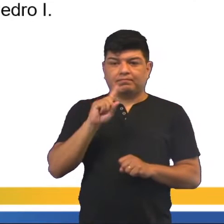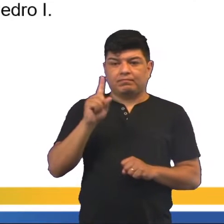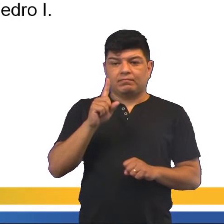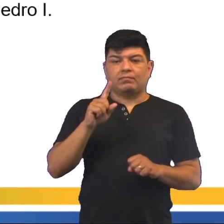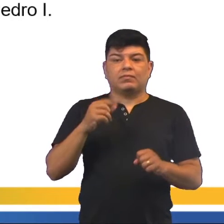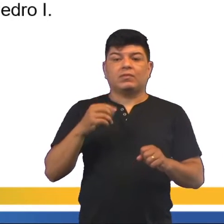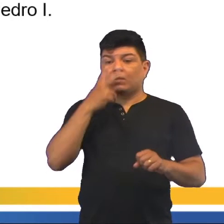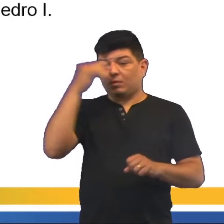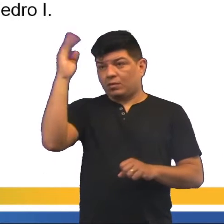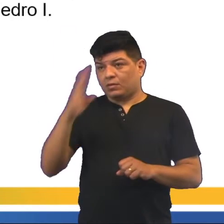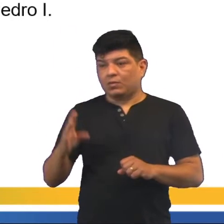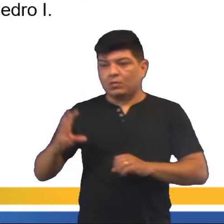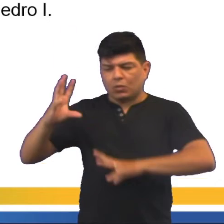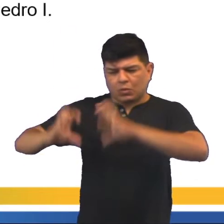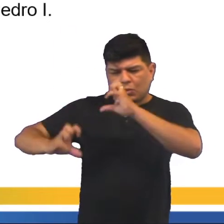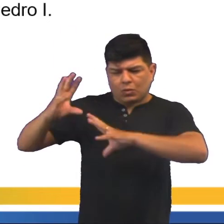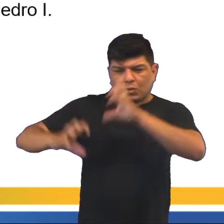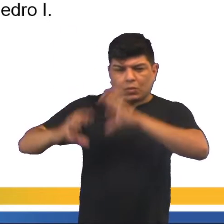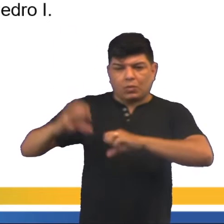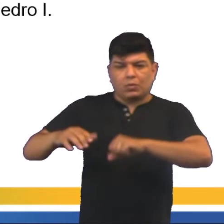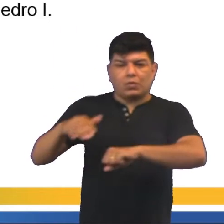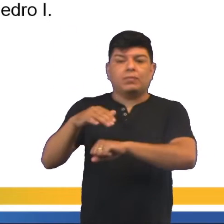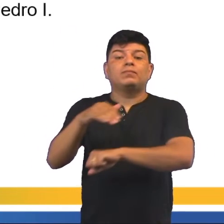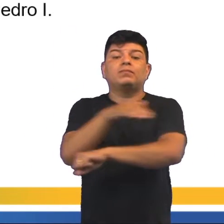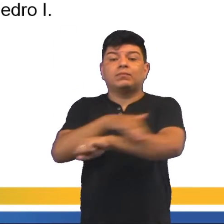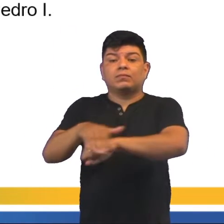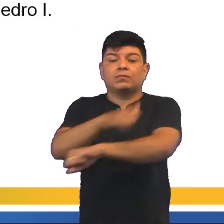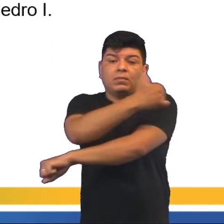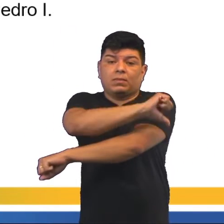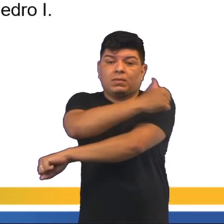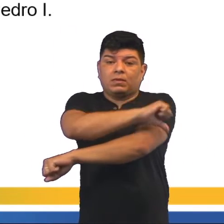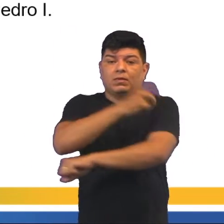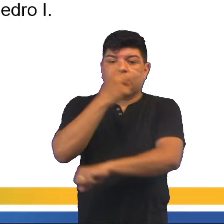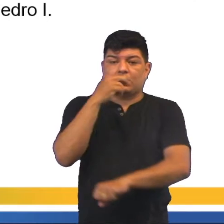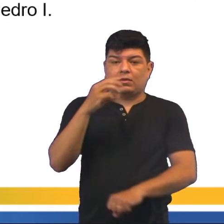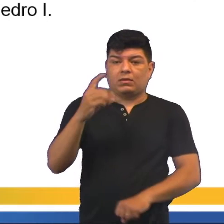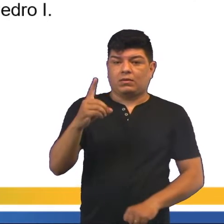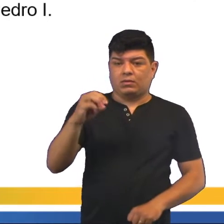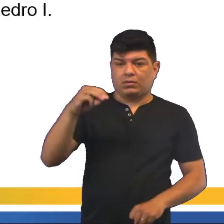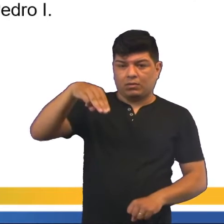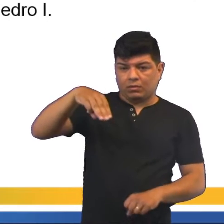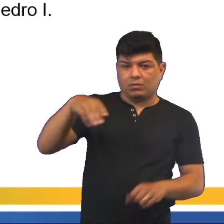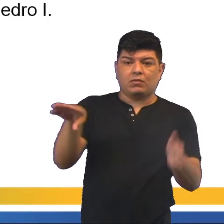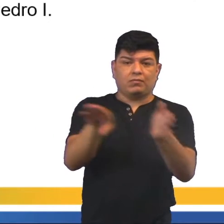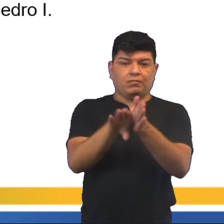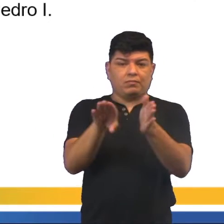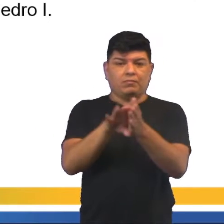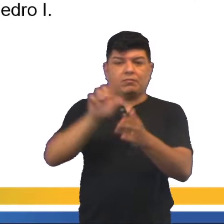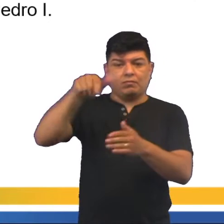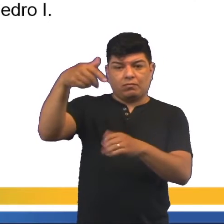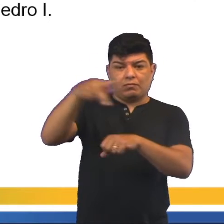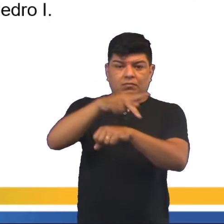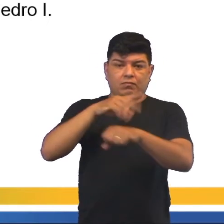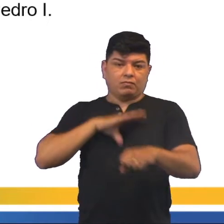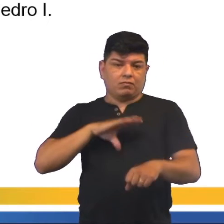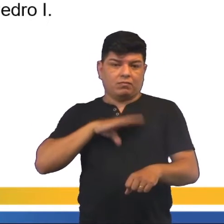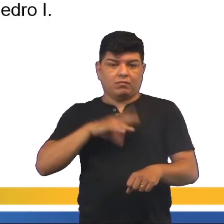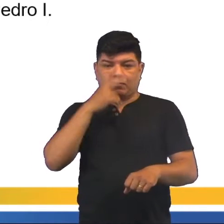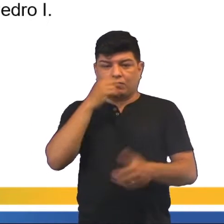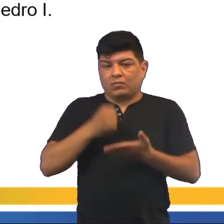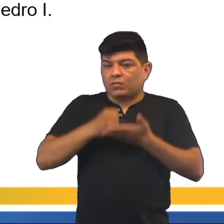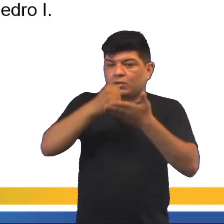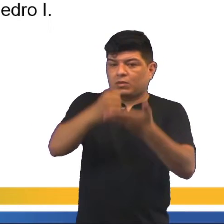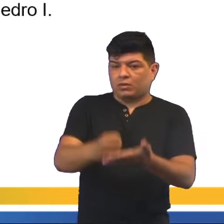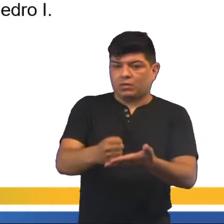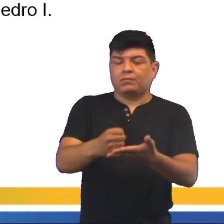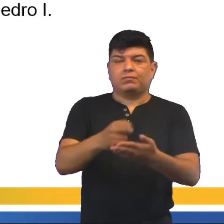brasileiros se enfrentavam ali nas ruas do Rio de Janeiro. O Dom Pedro I tinha ido, né? A província das Minas Gerais, a fim de angariar apoio